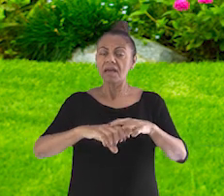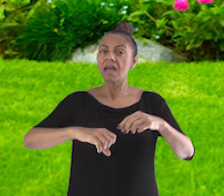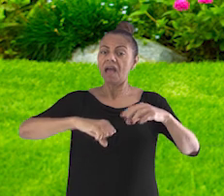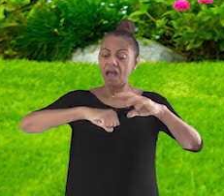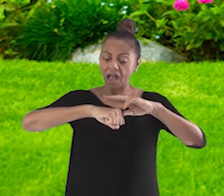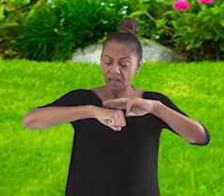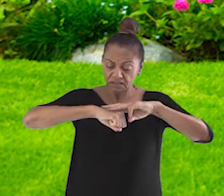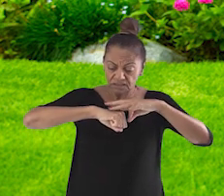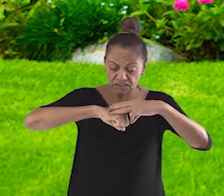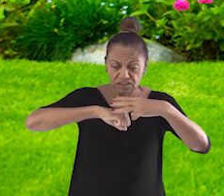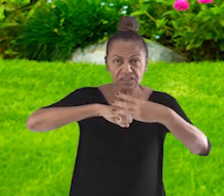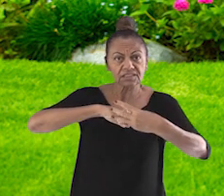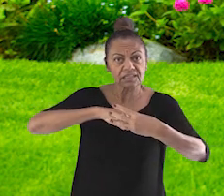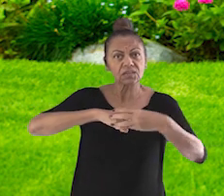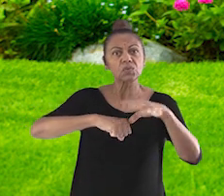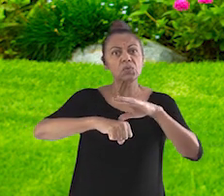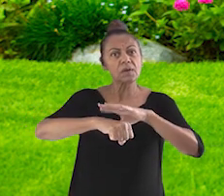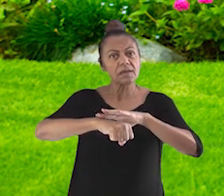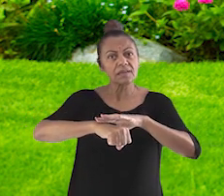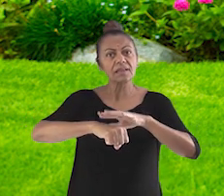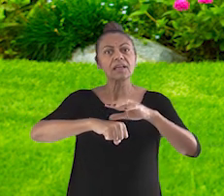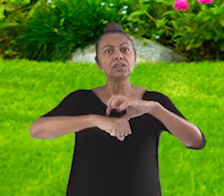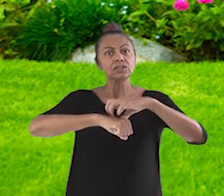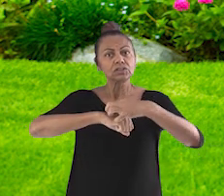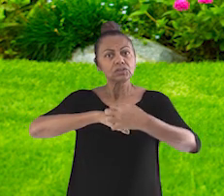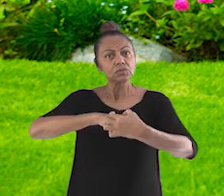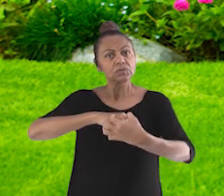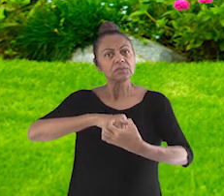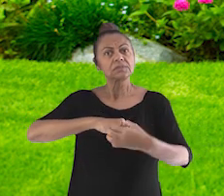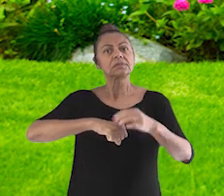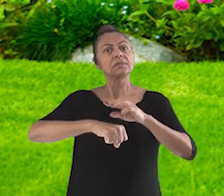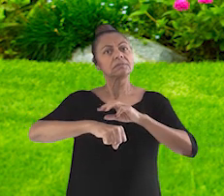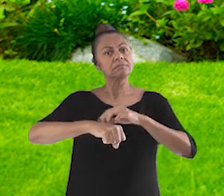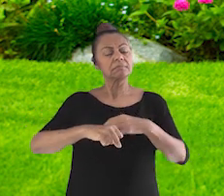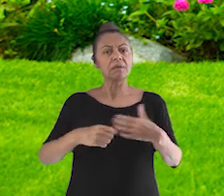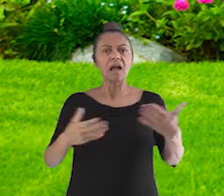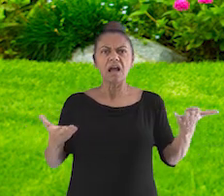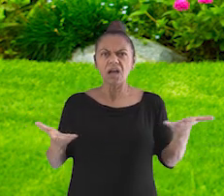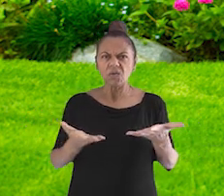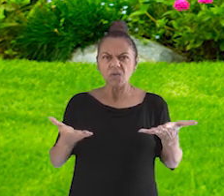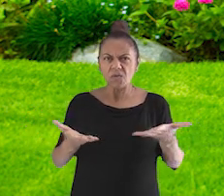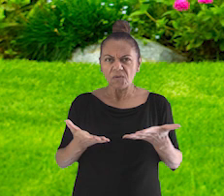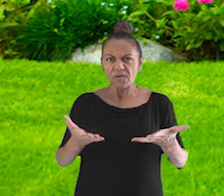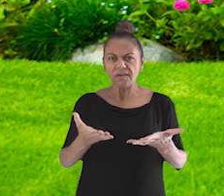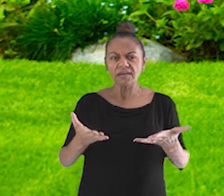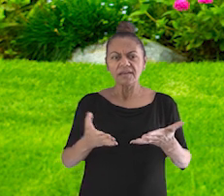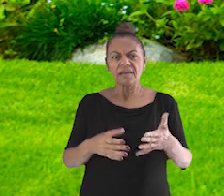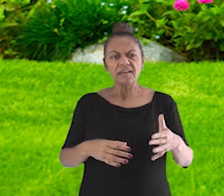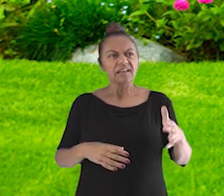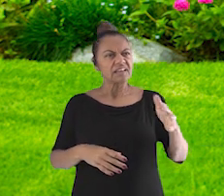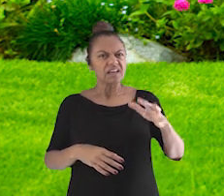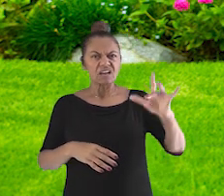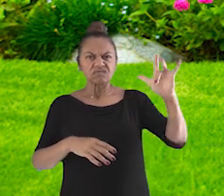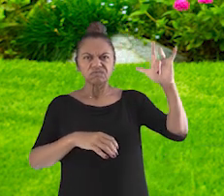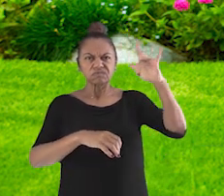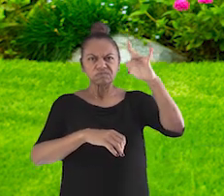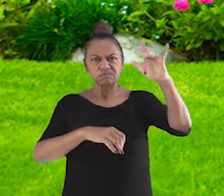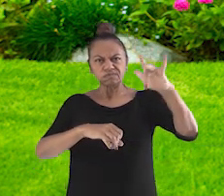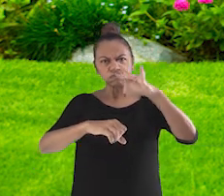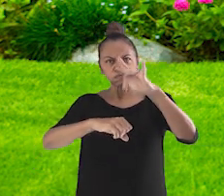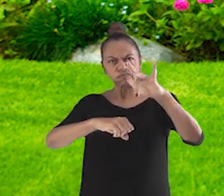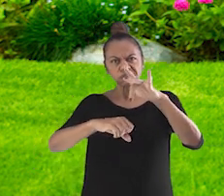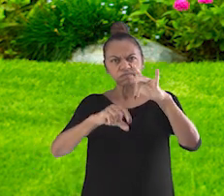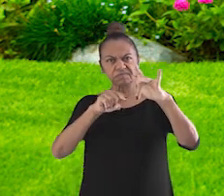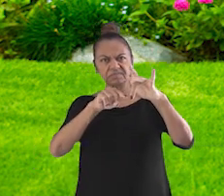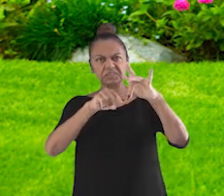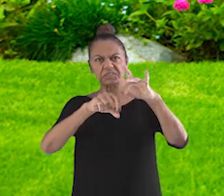como a zika e o chikungunya. E eu já não gostava dele, sabendo que ele era um dos causadores da dengue. Agora que eu sei que